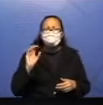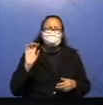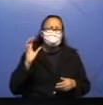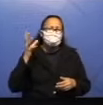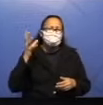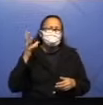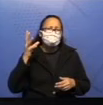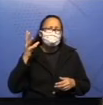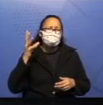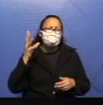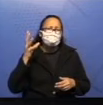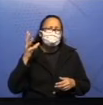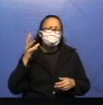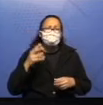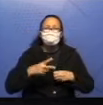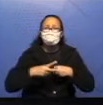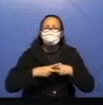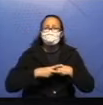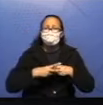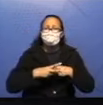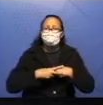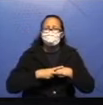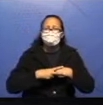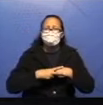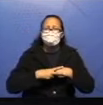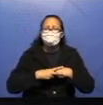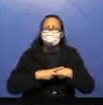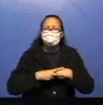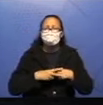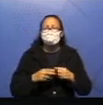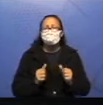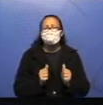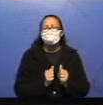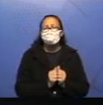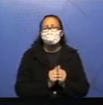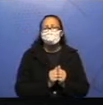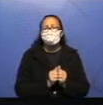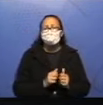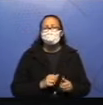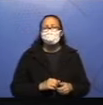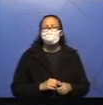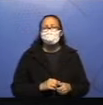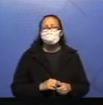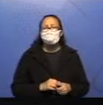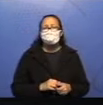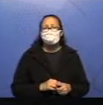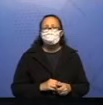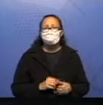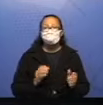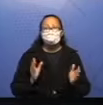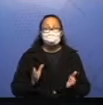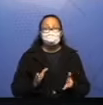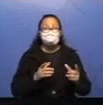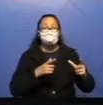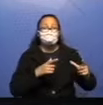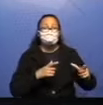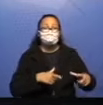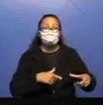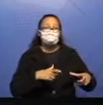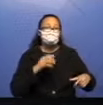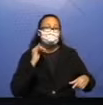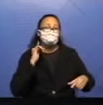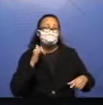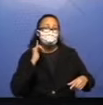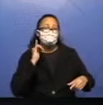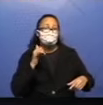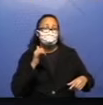que normalmente o verbo está ali acompanhando, tá certo? Vamos falar sobre os lugares agora da nossa narrativa.